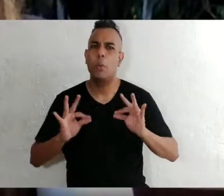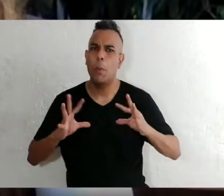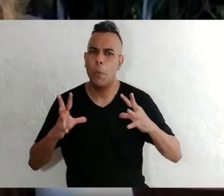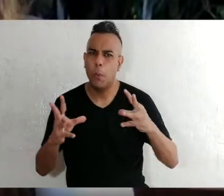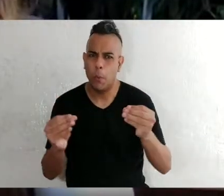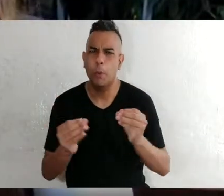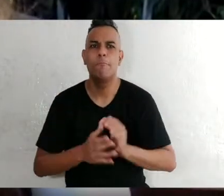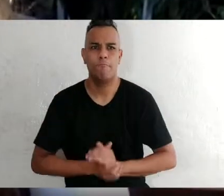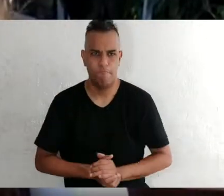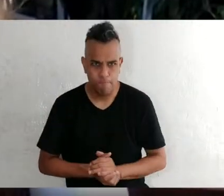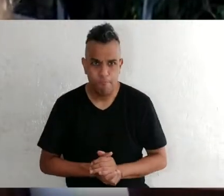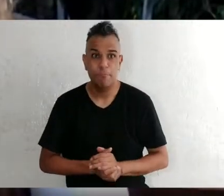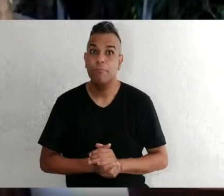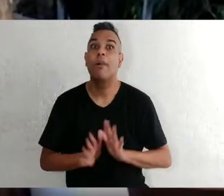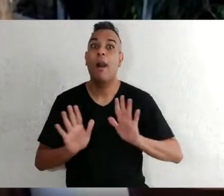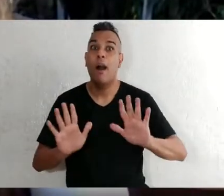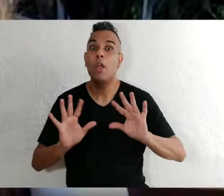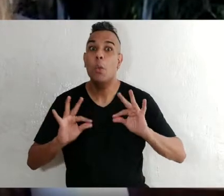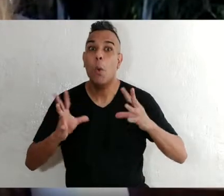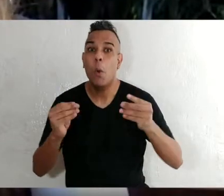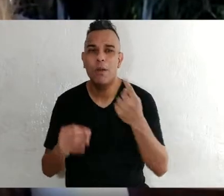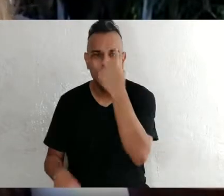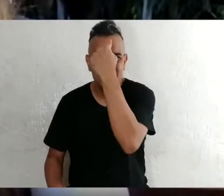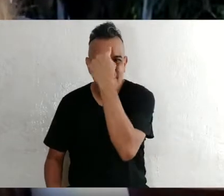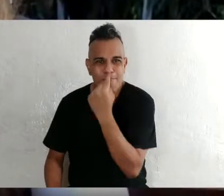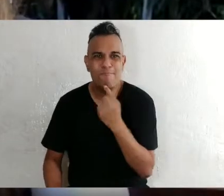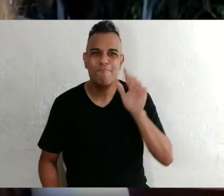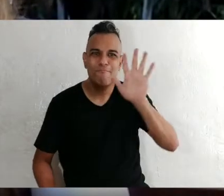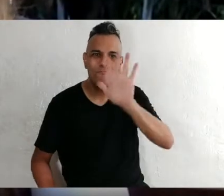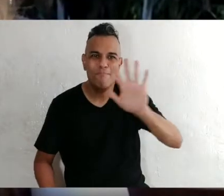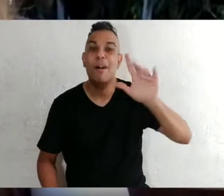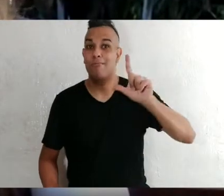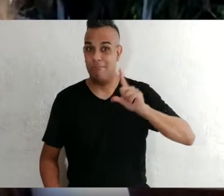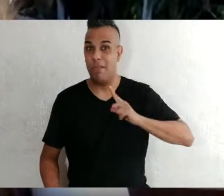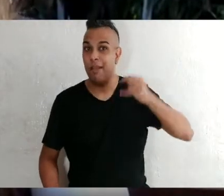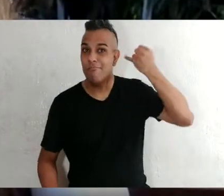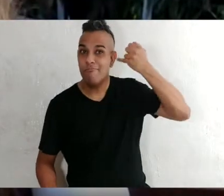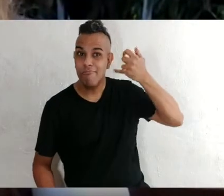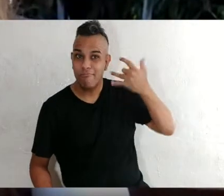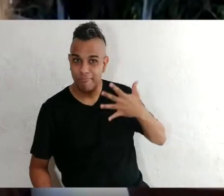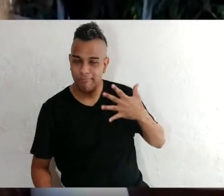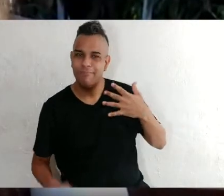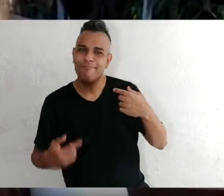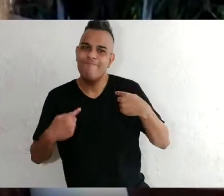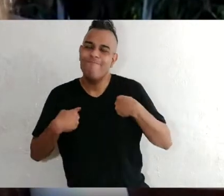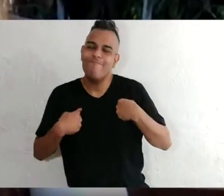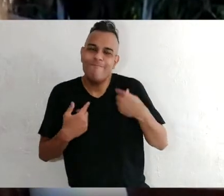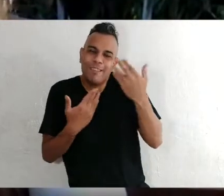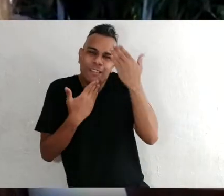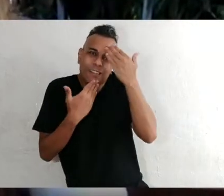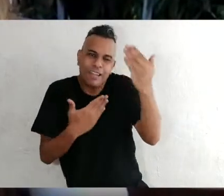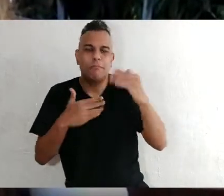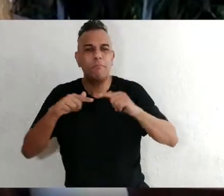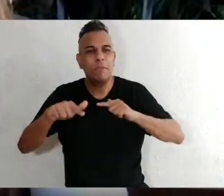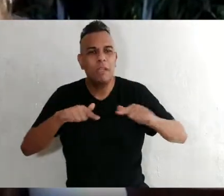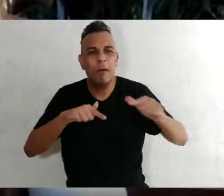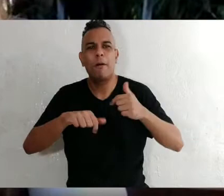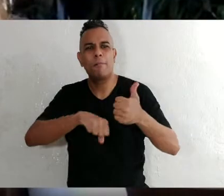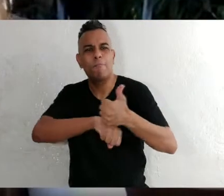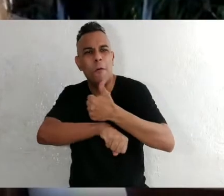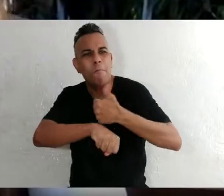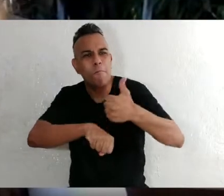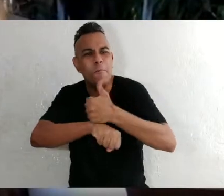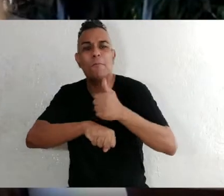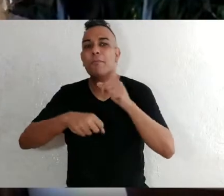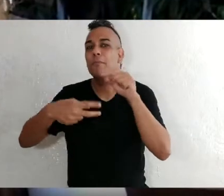acessível, todas as imagens do livro possuem audiodescrição, e por isso eu tenho que agradecer o excelente trabalho